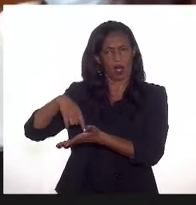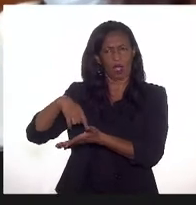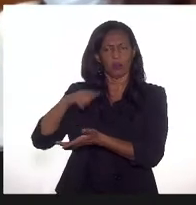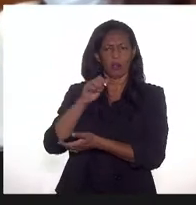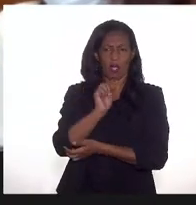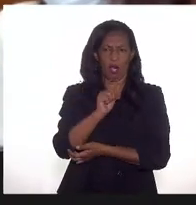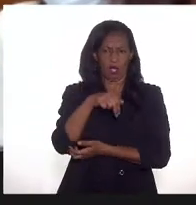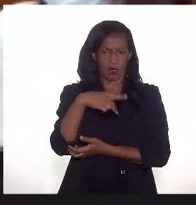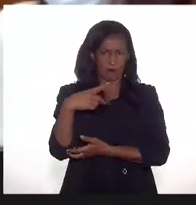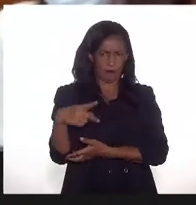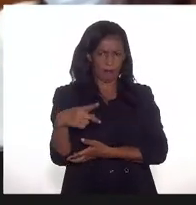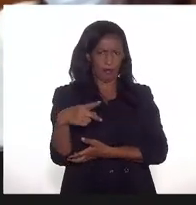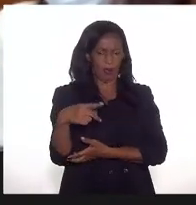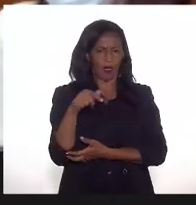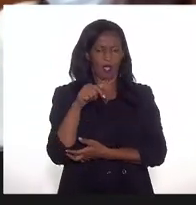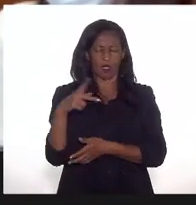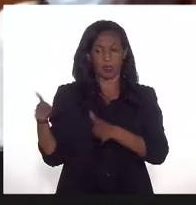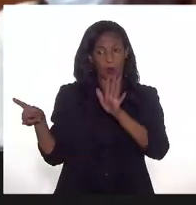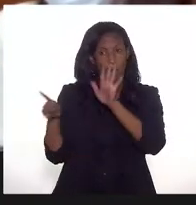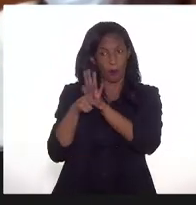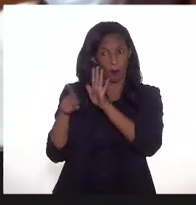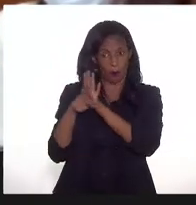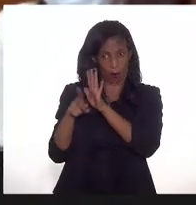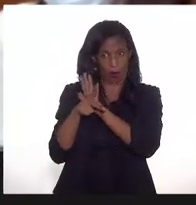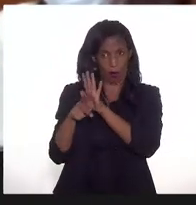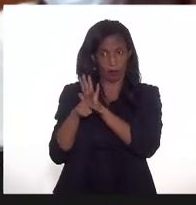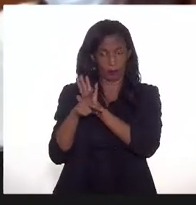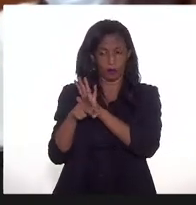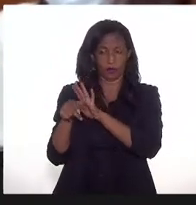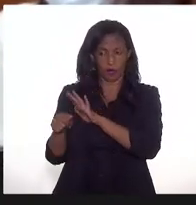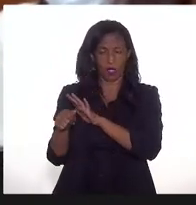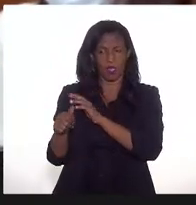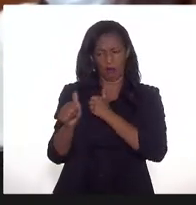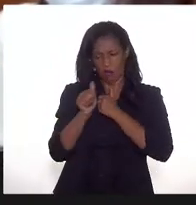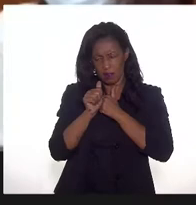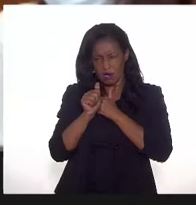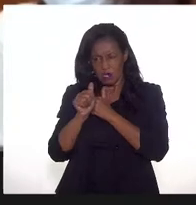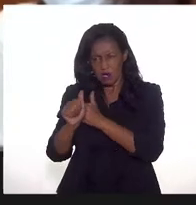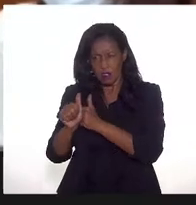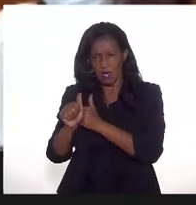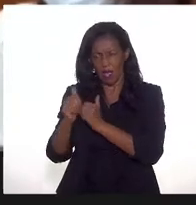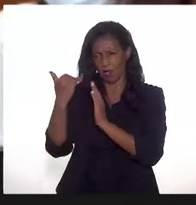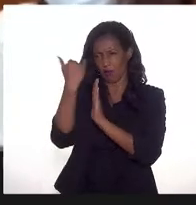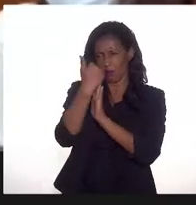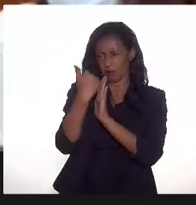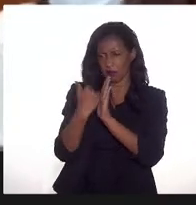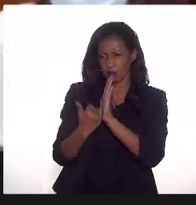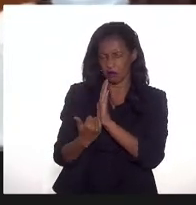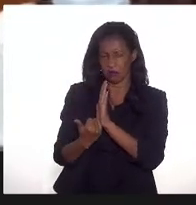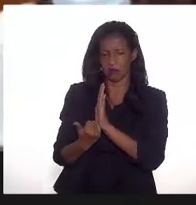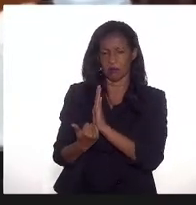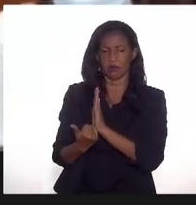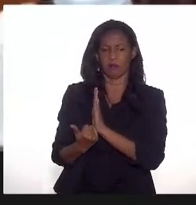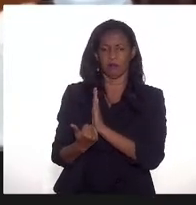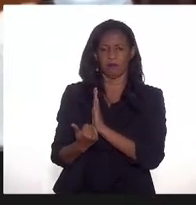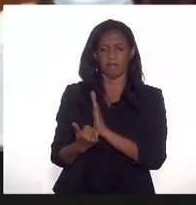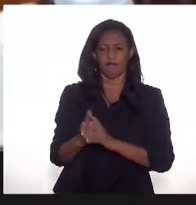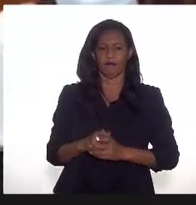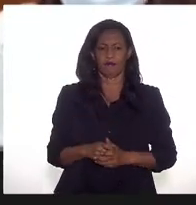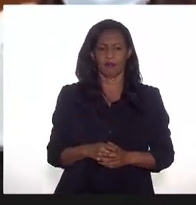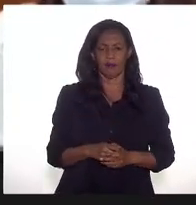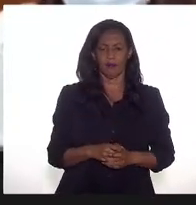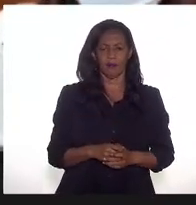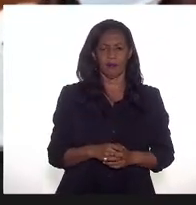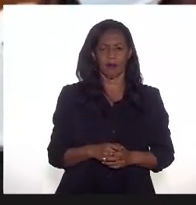sim, mas eles são laboratórios que são, eles seguem toda uma norma de procedimentos que é